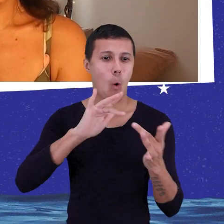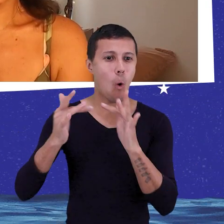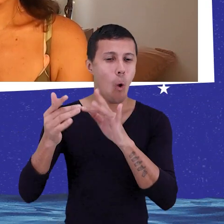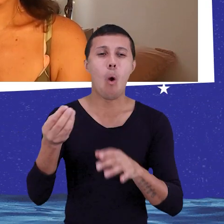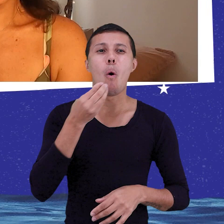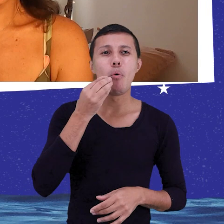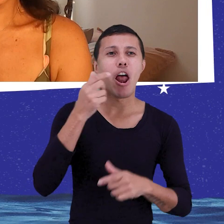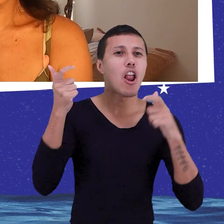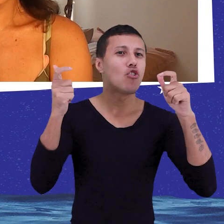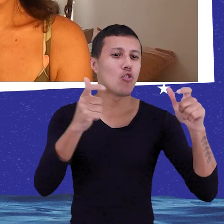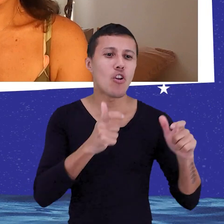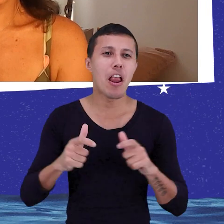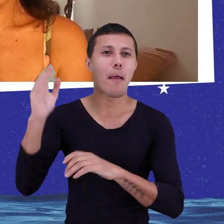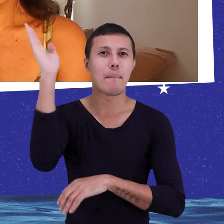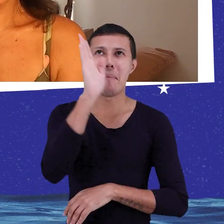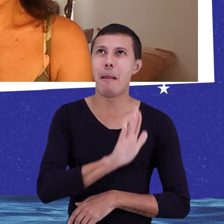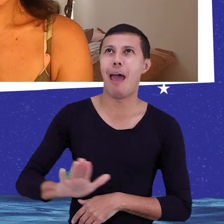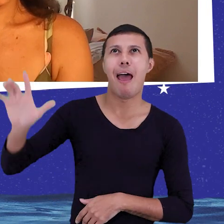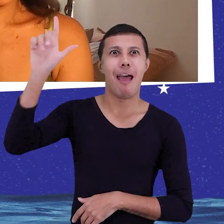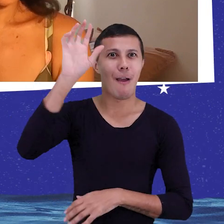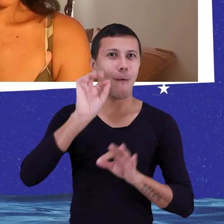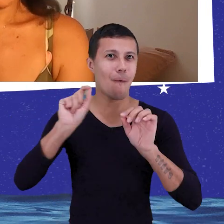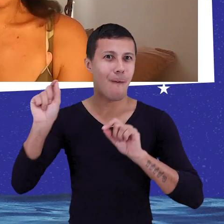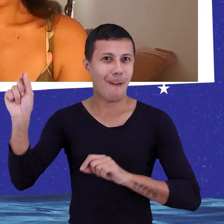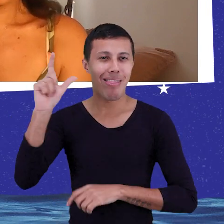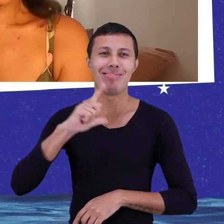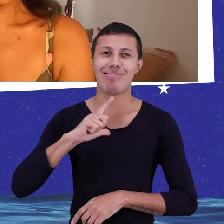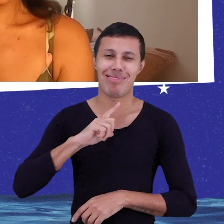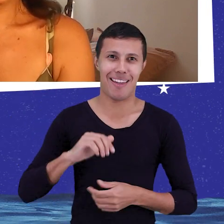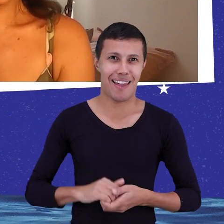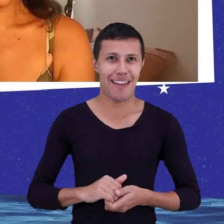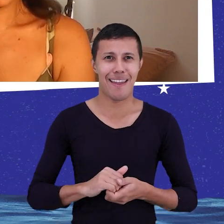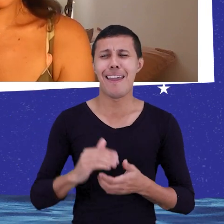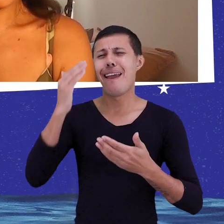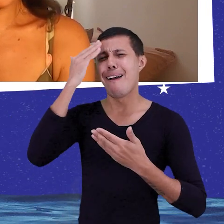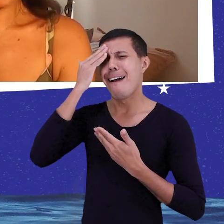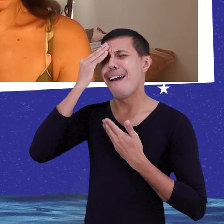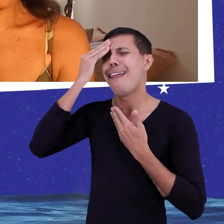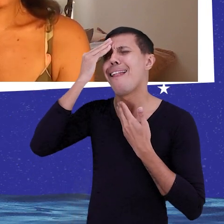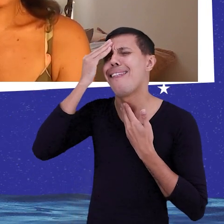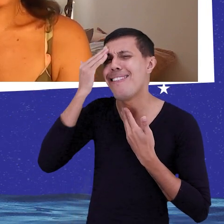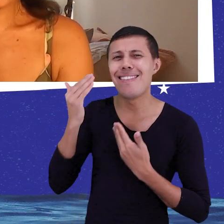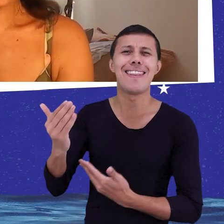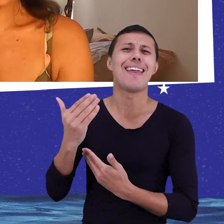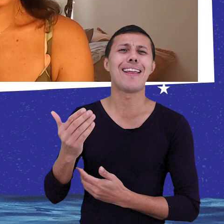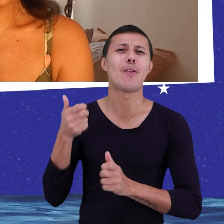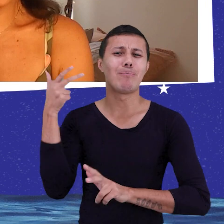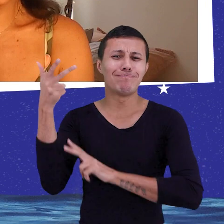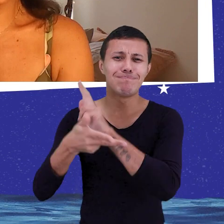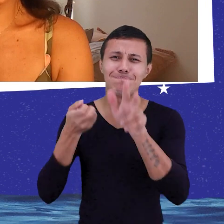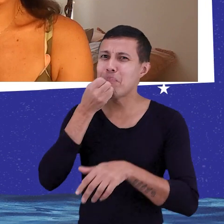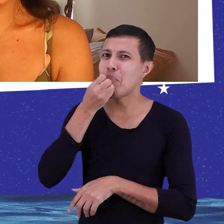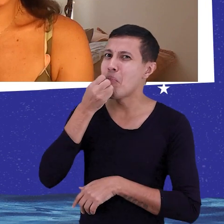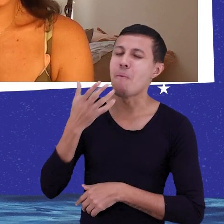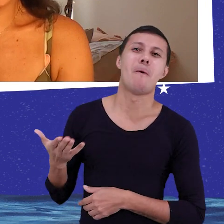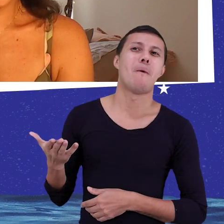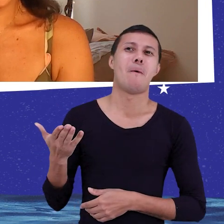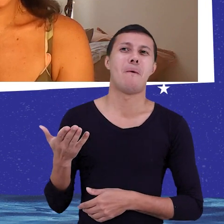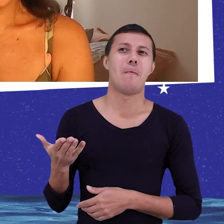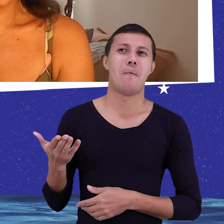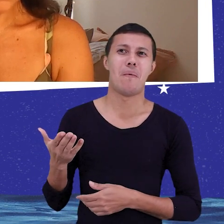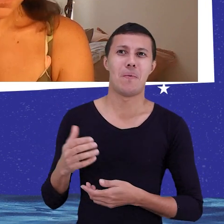tem em todo lugar do Brasil. Obrigada. Ah, Patrícia, eu que agradeço. Um papo gostoso e que